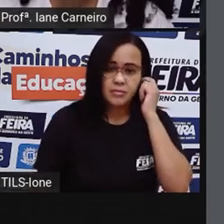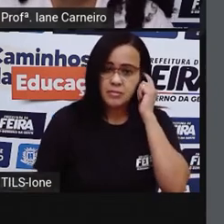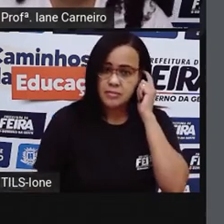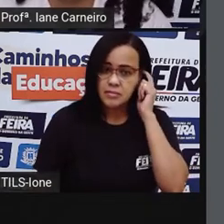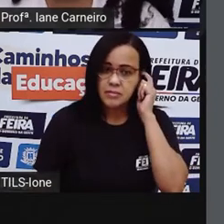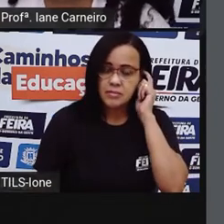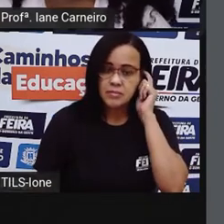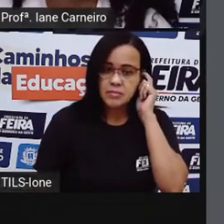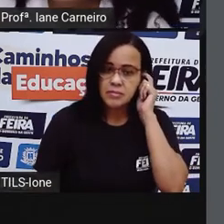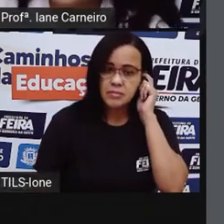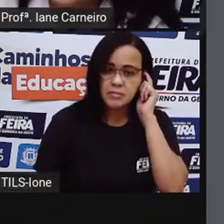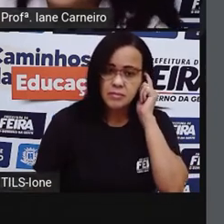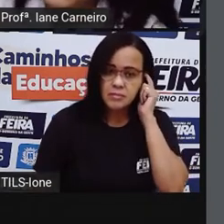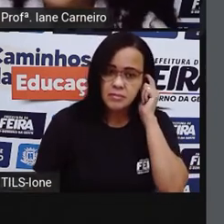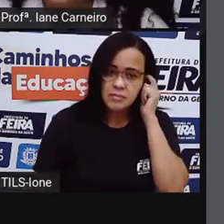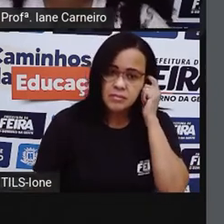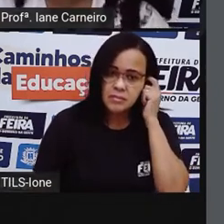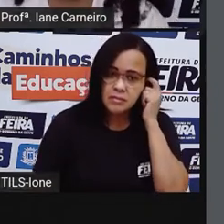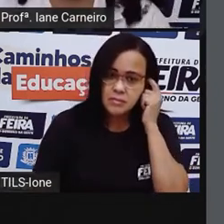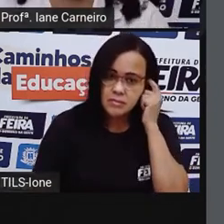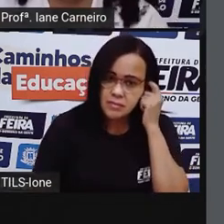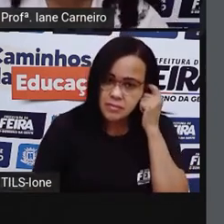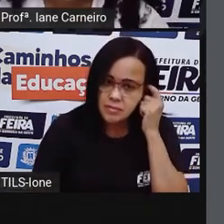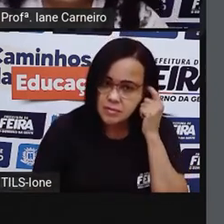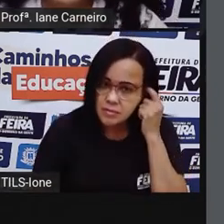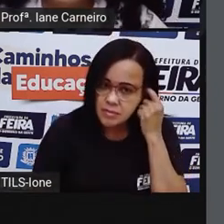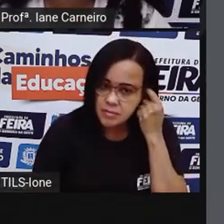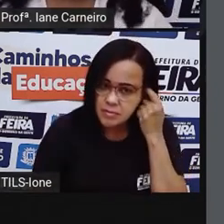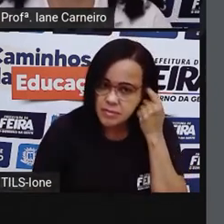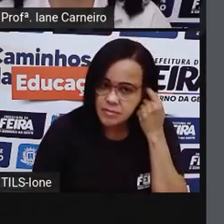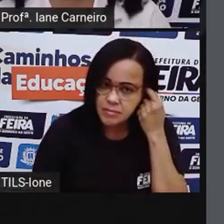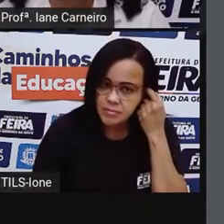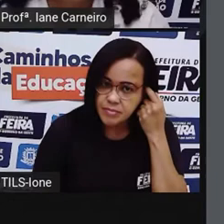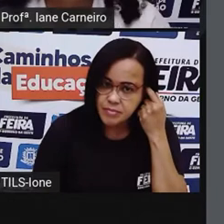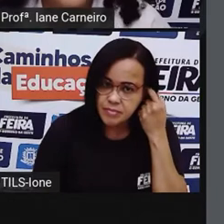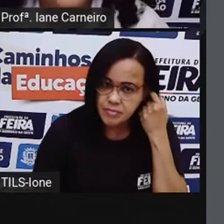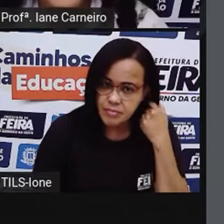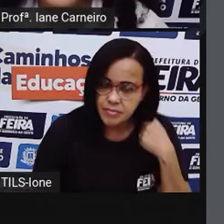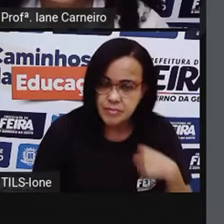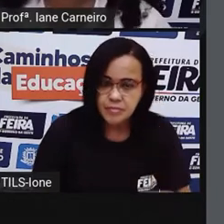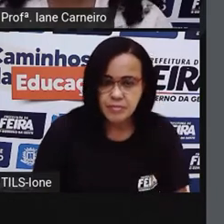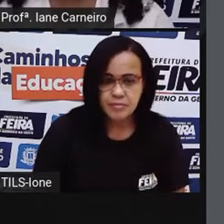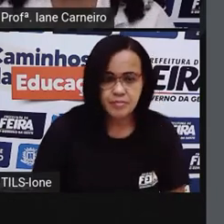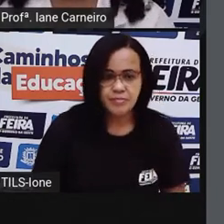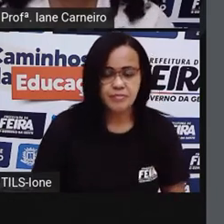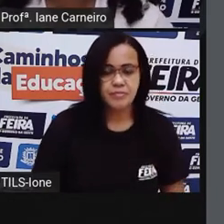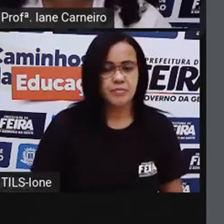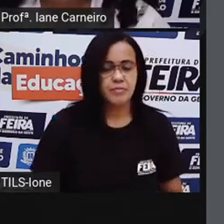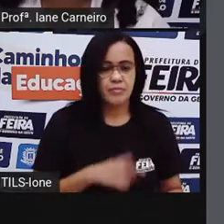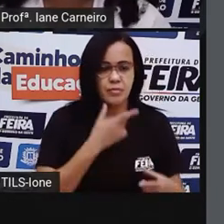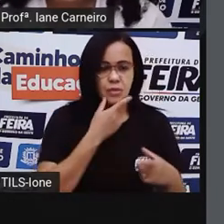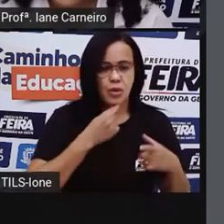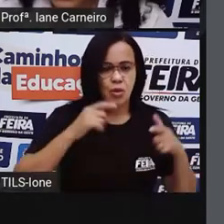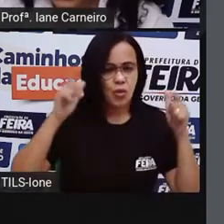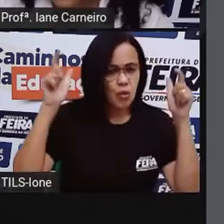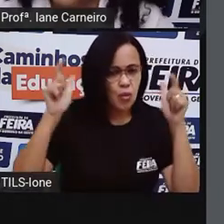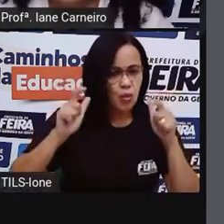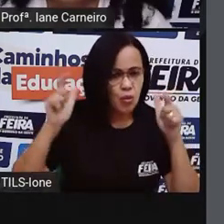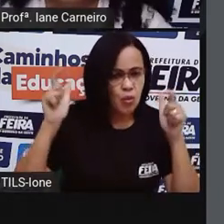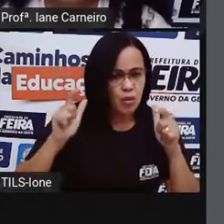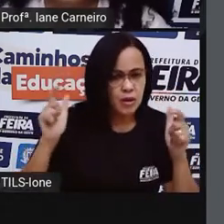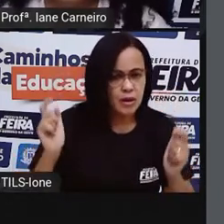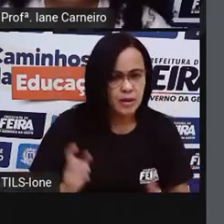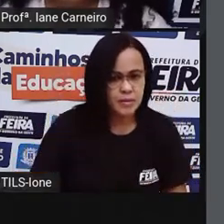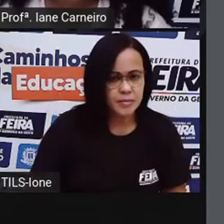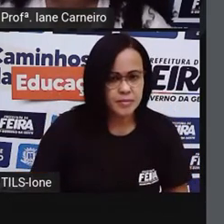O rei não quis dar ouvidos a gente tão ignorante. Tinha gosto de aprender como se fosse um estudante.